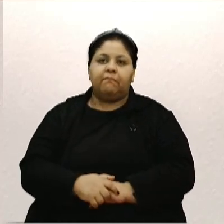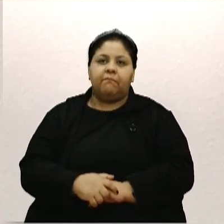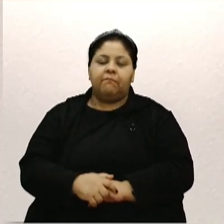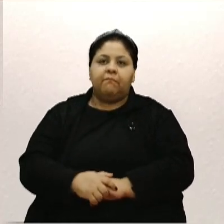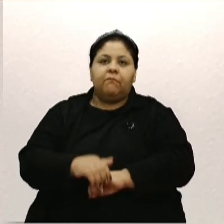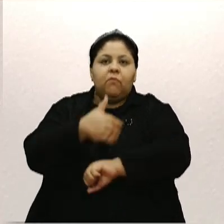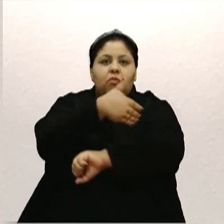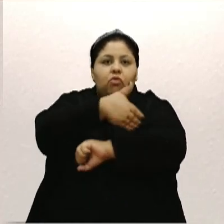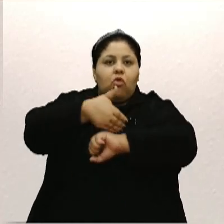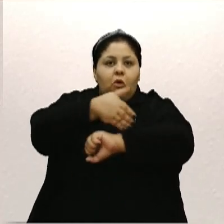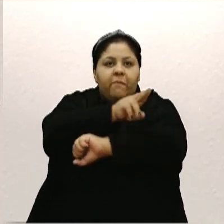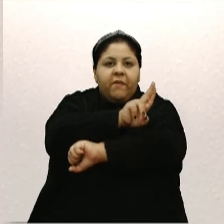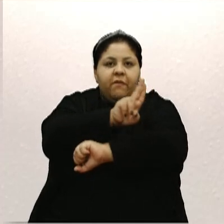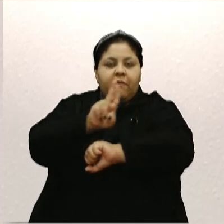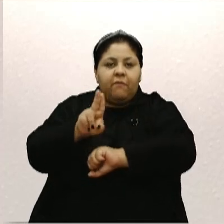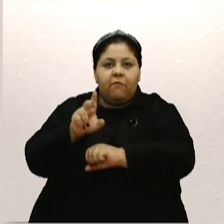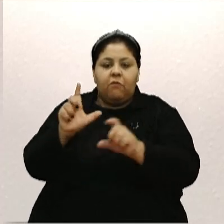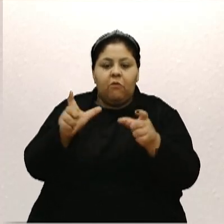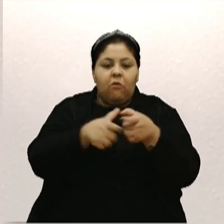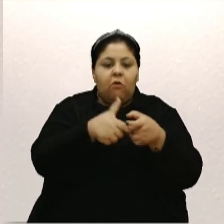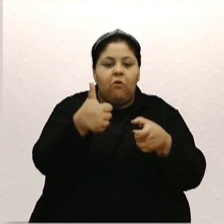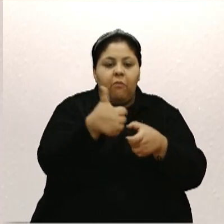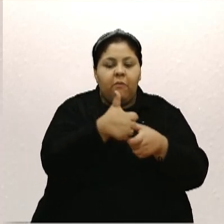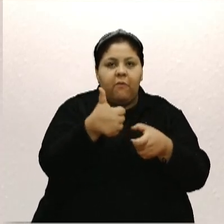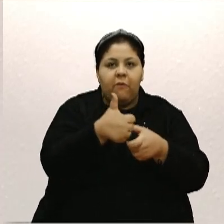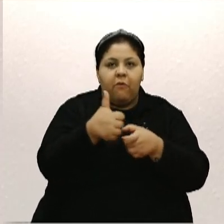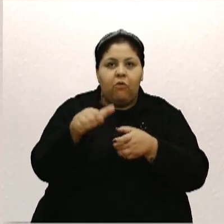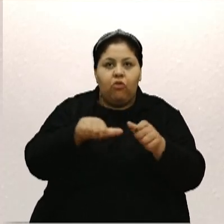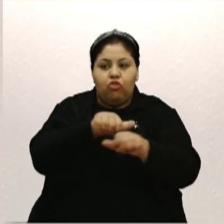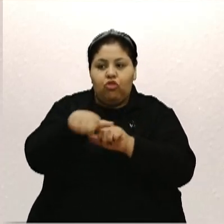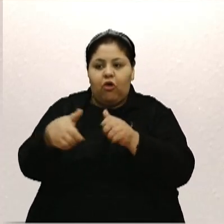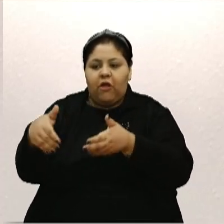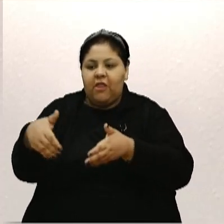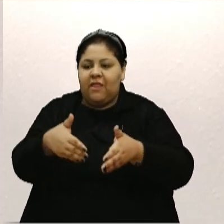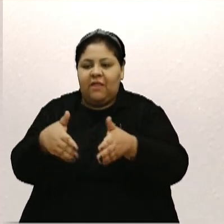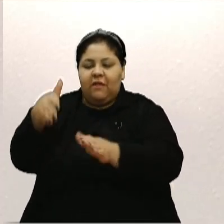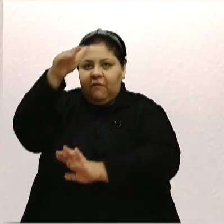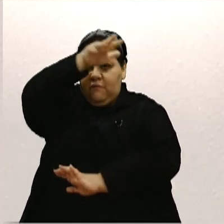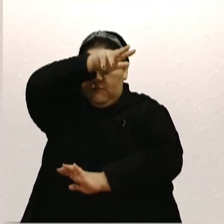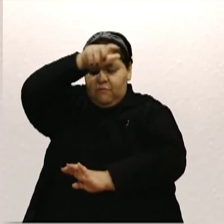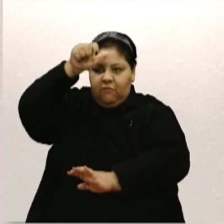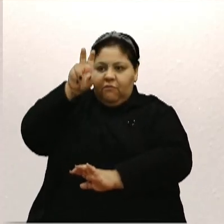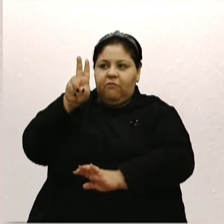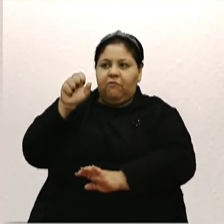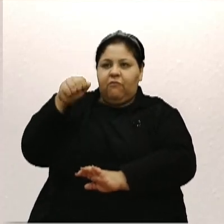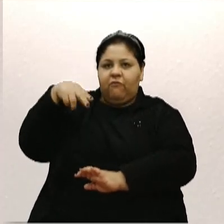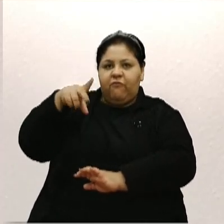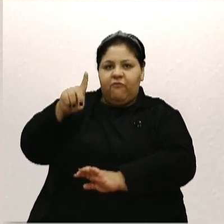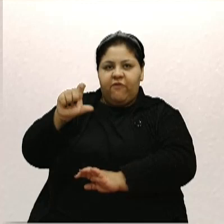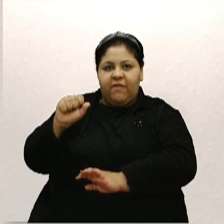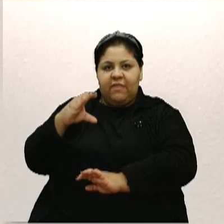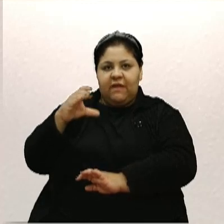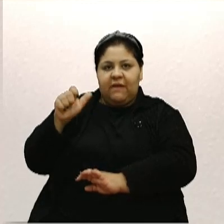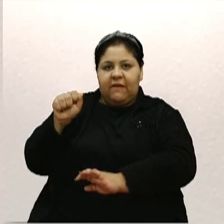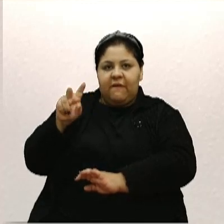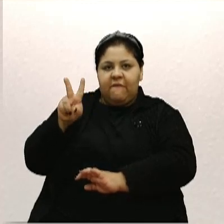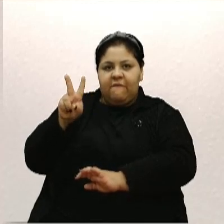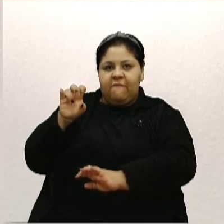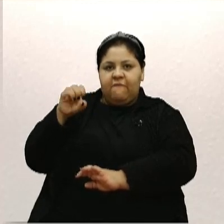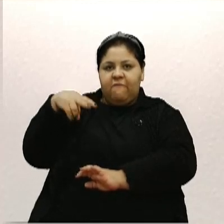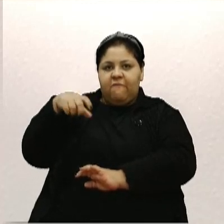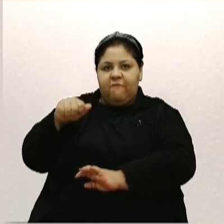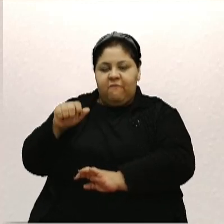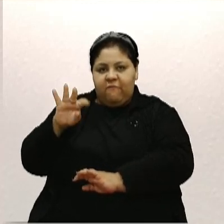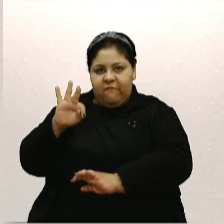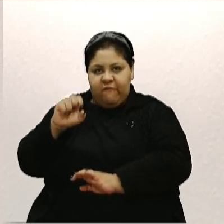que denomina via pública municipal do primeiro distrito com o nome de Estrada Municipal, Vanda Cavinato Espenhorim. O